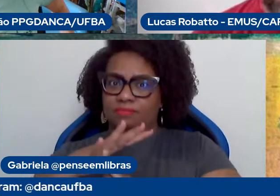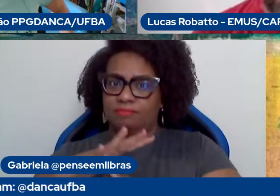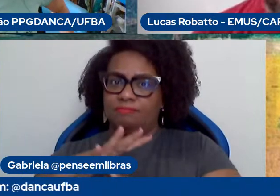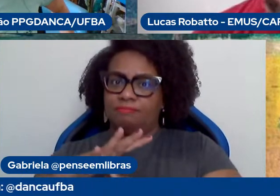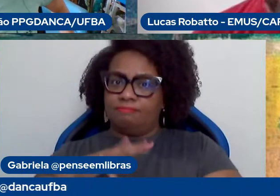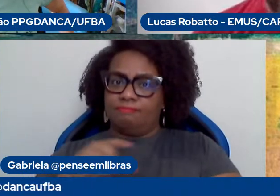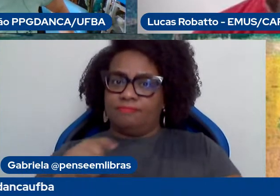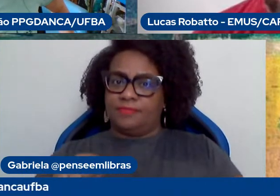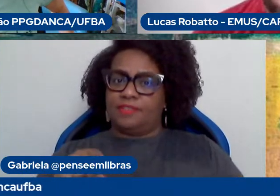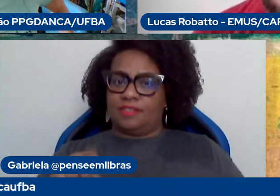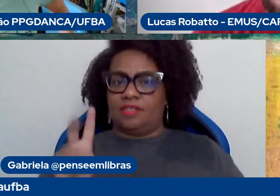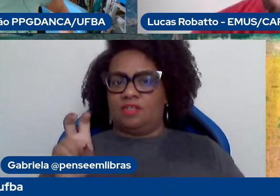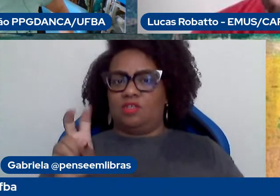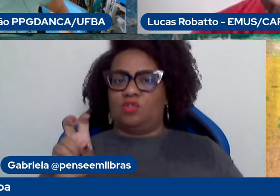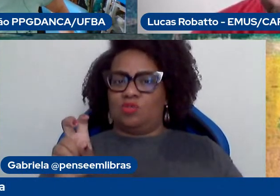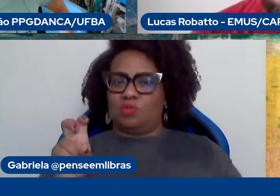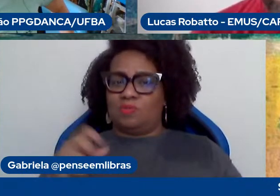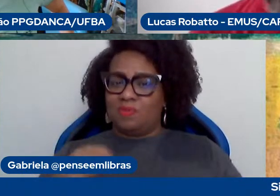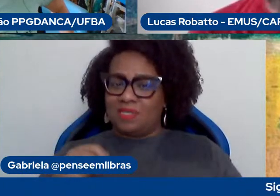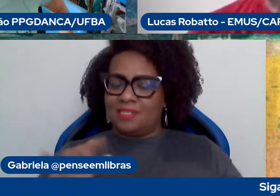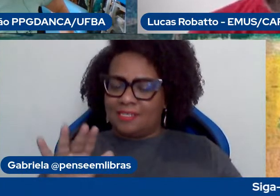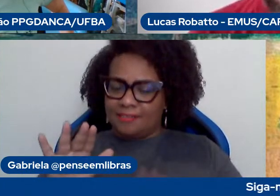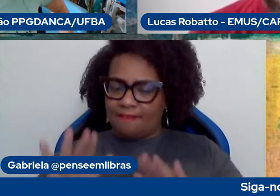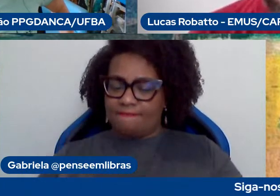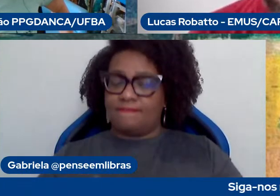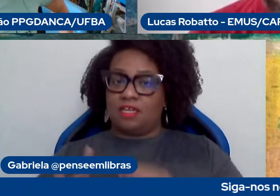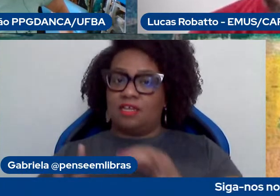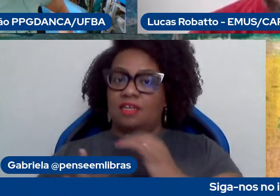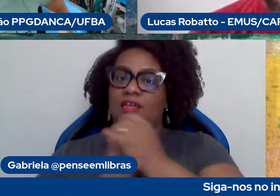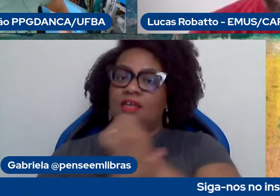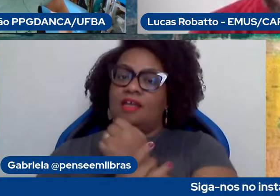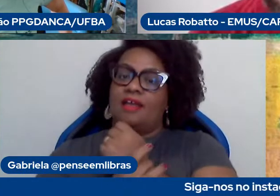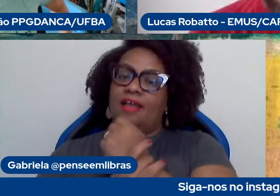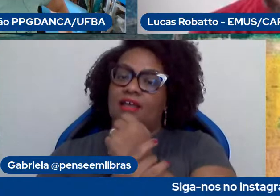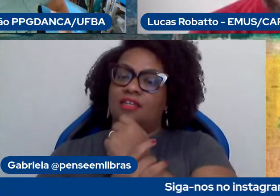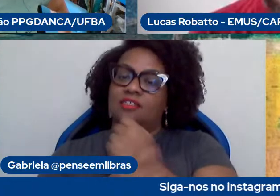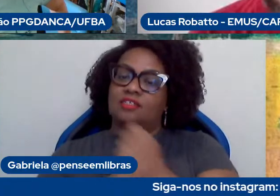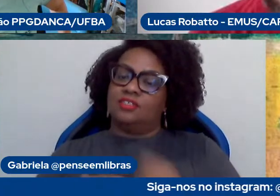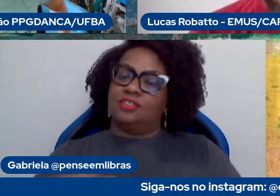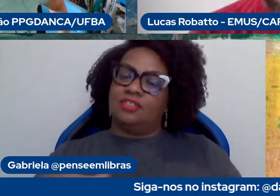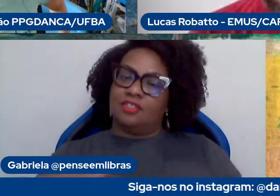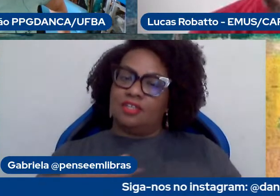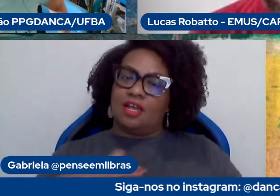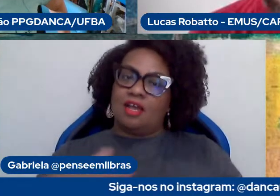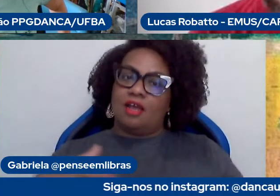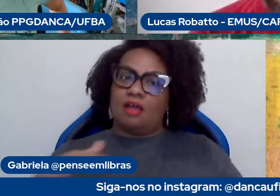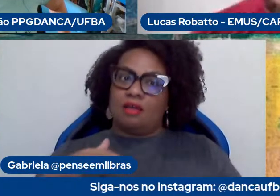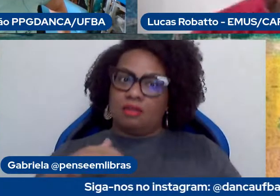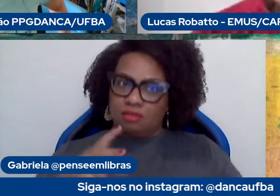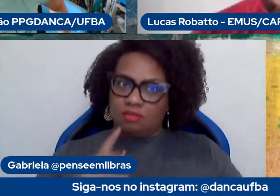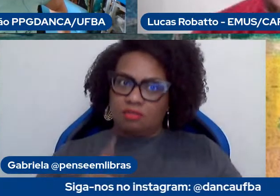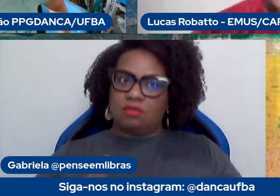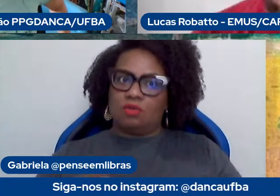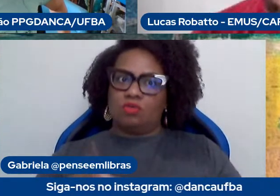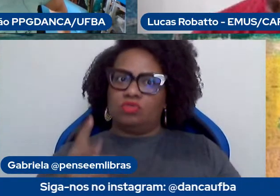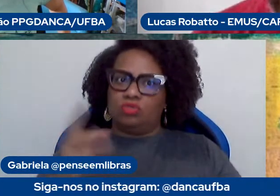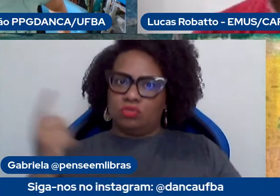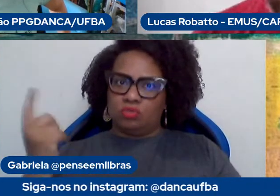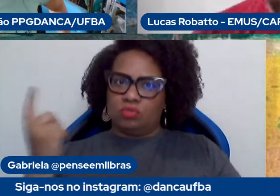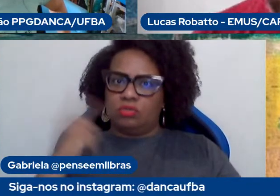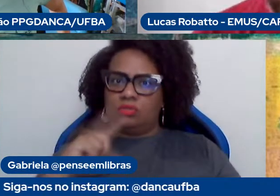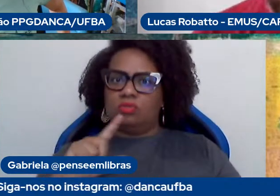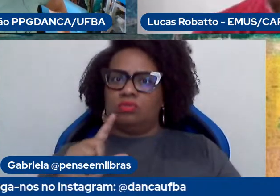questão, a gente tem que garantir que a área continue tendo voz na escolha do seu